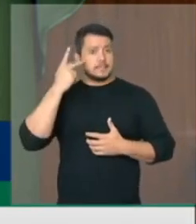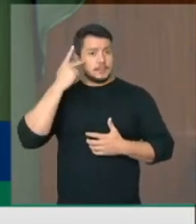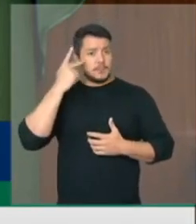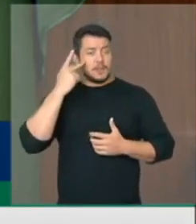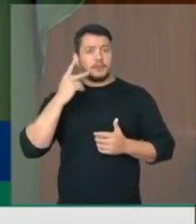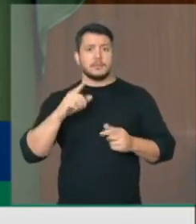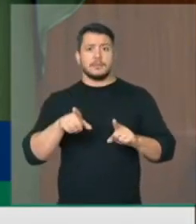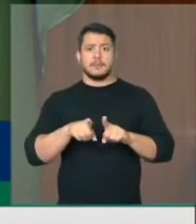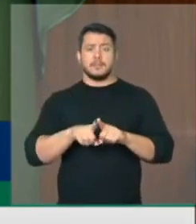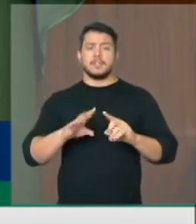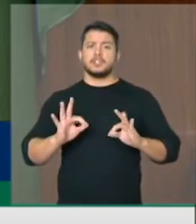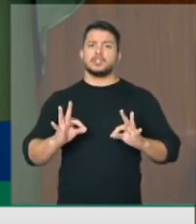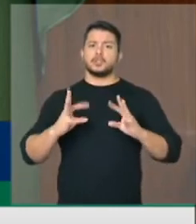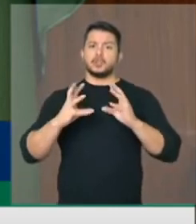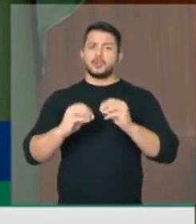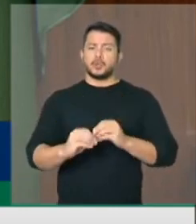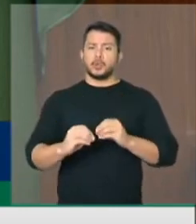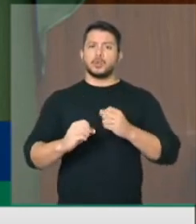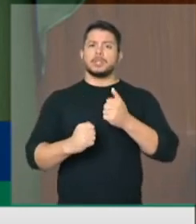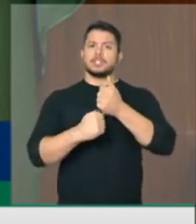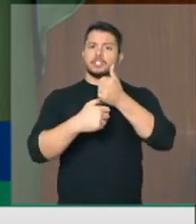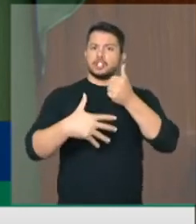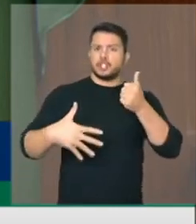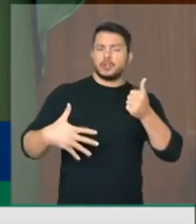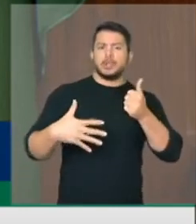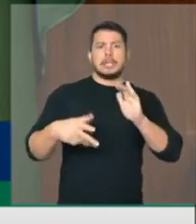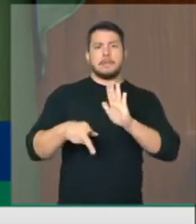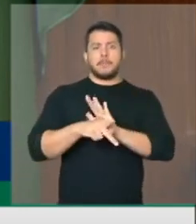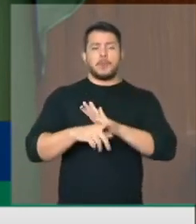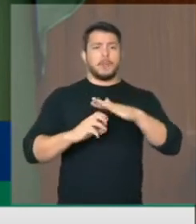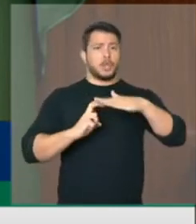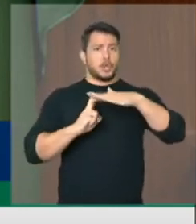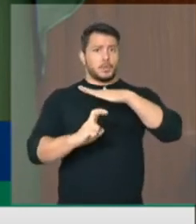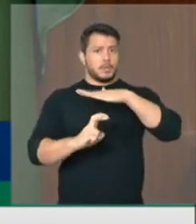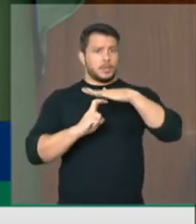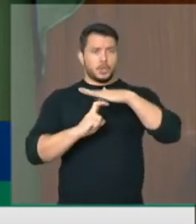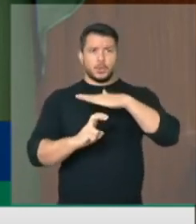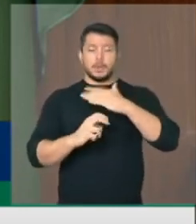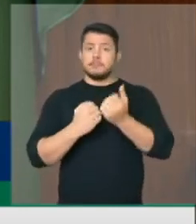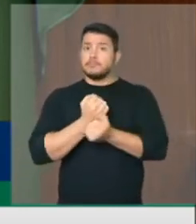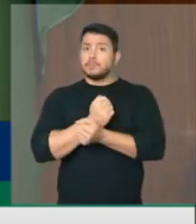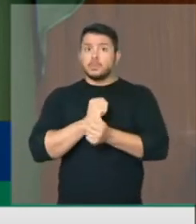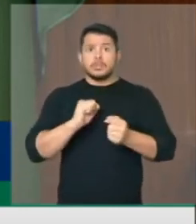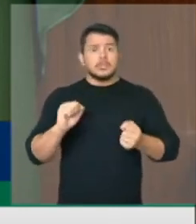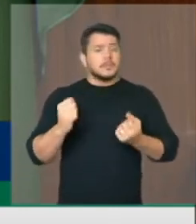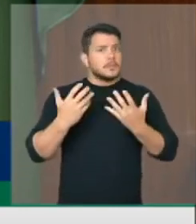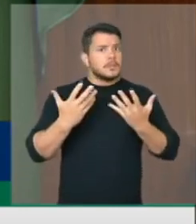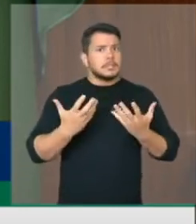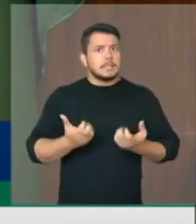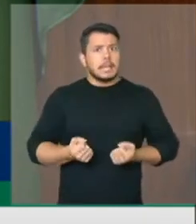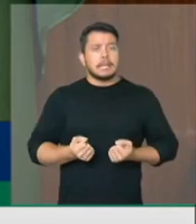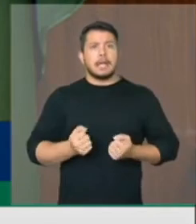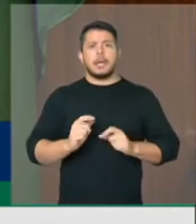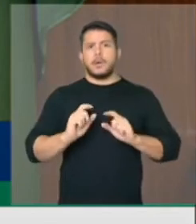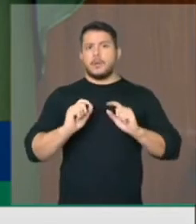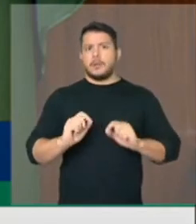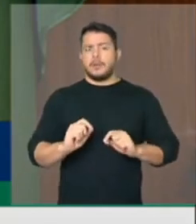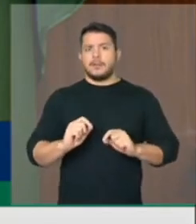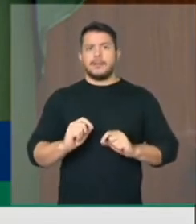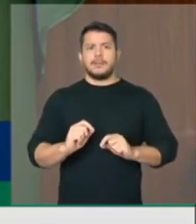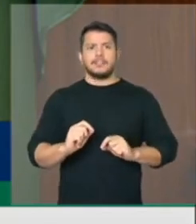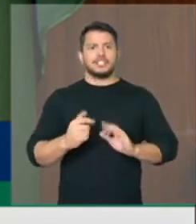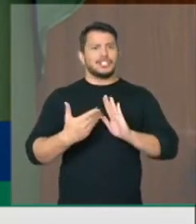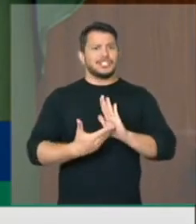toda a diretoria da companhia do metrô. É inadmissível tentar revogar conquistas